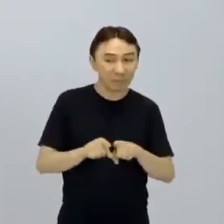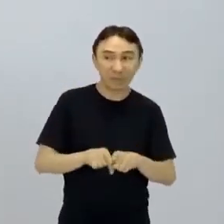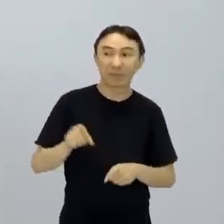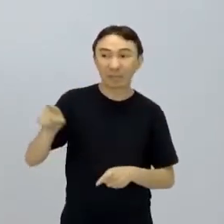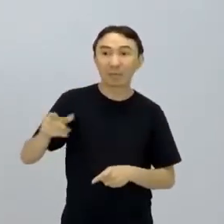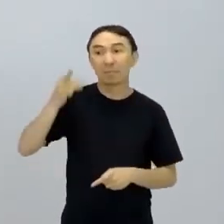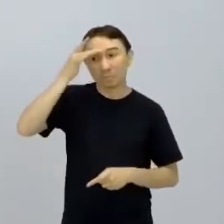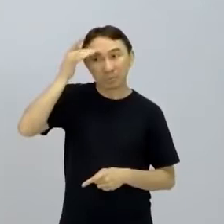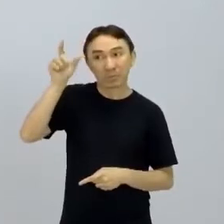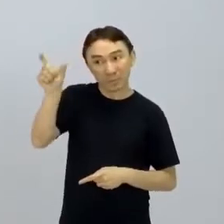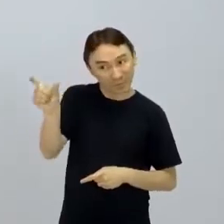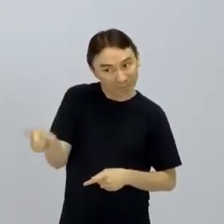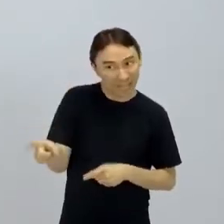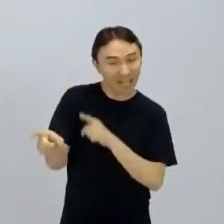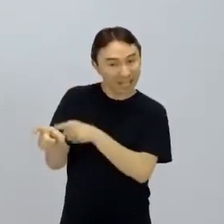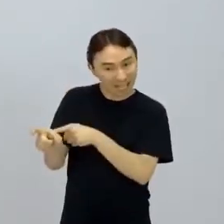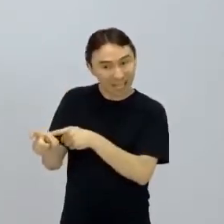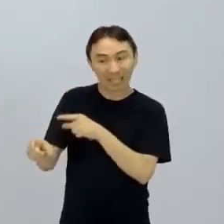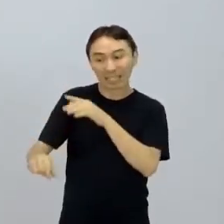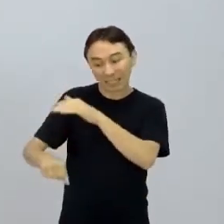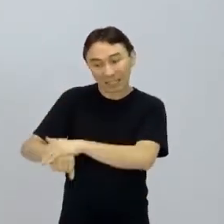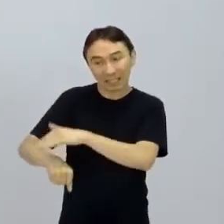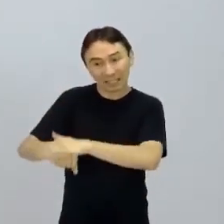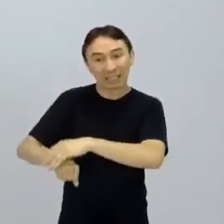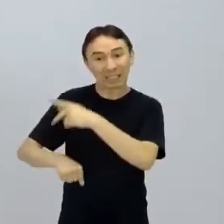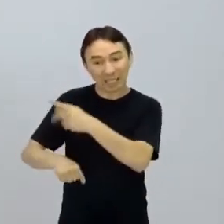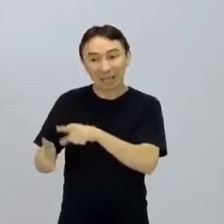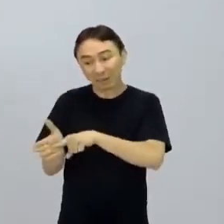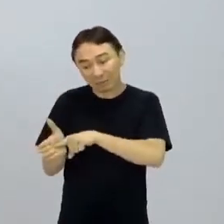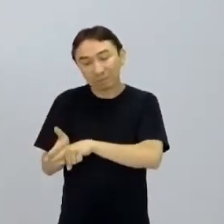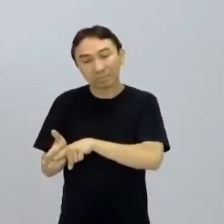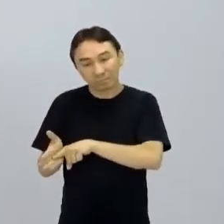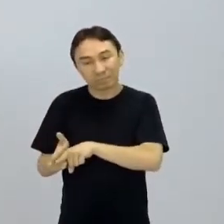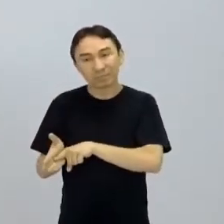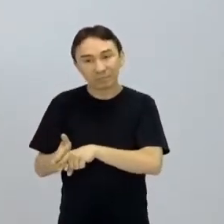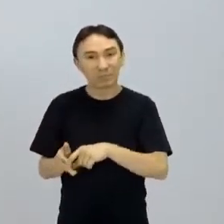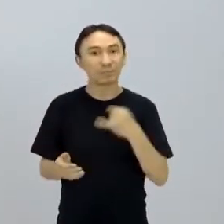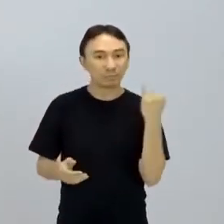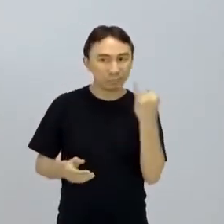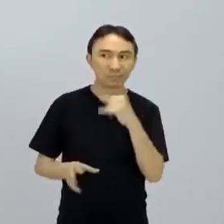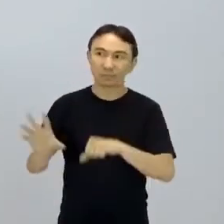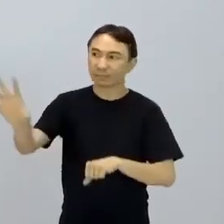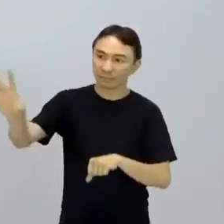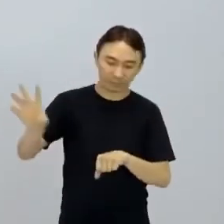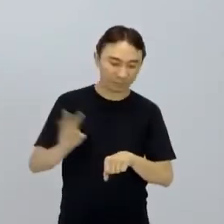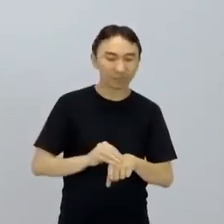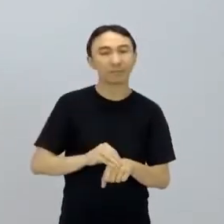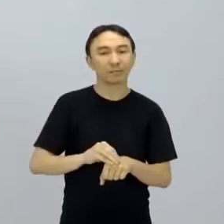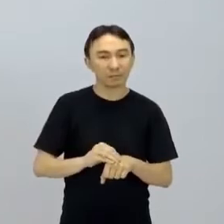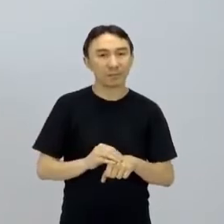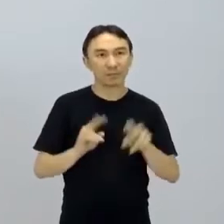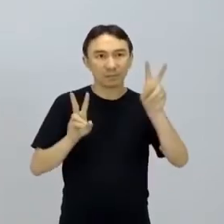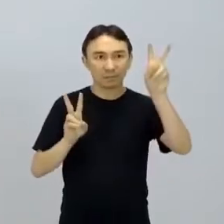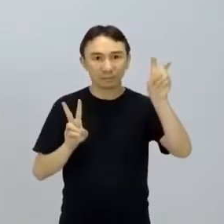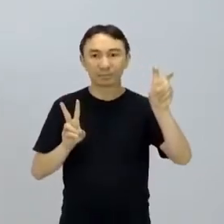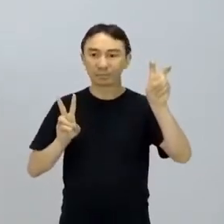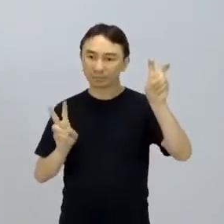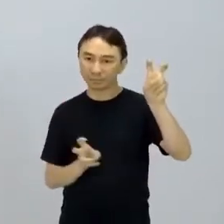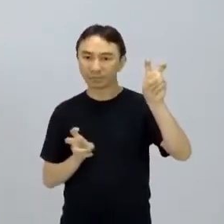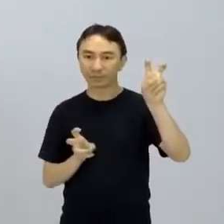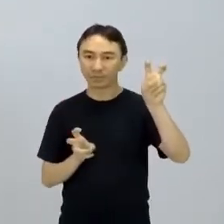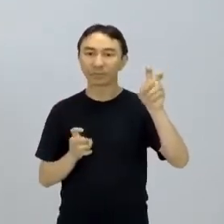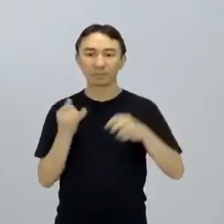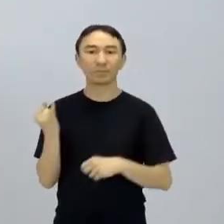pesquisa de tal pessoa. Então você menciona a autoria, isso também é muito importante. Até no decorrer nós iremos fazer algumas